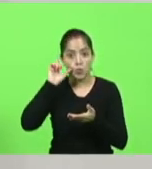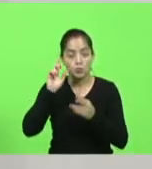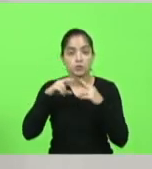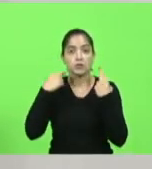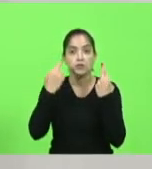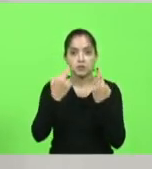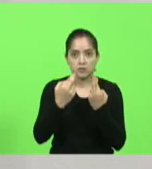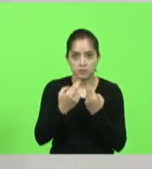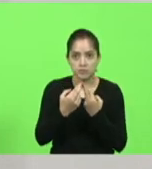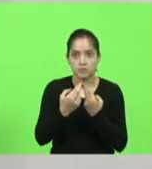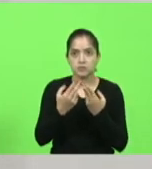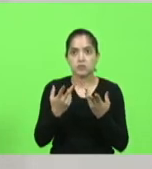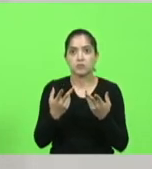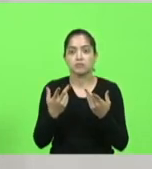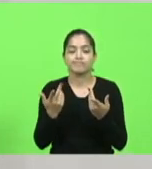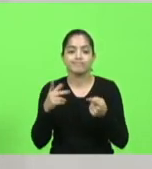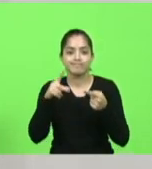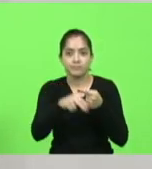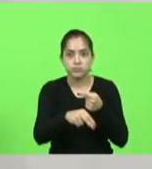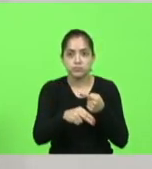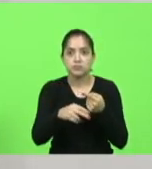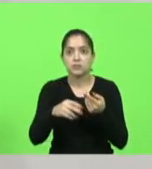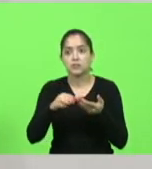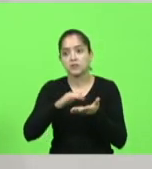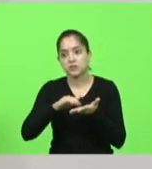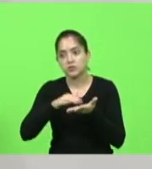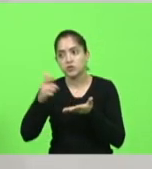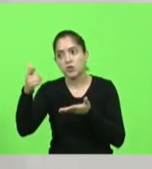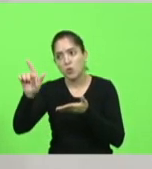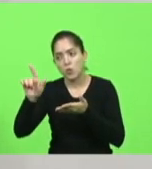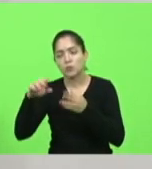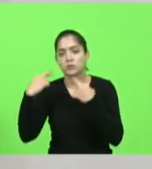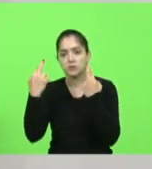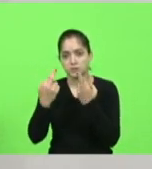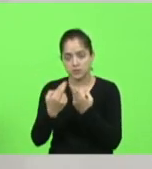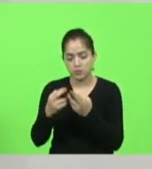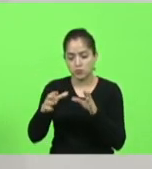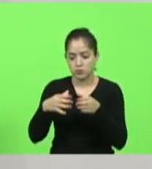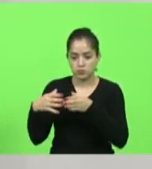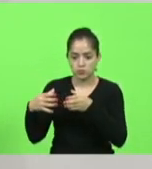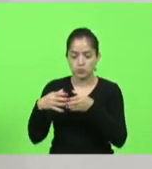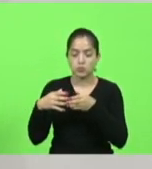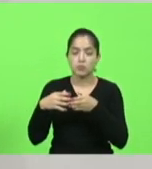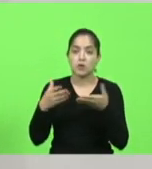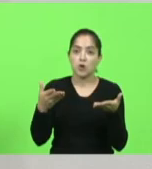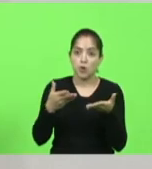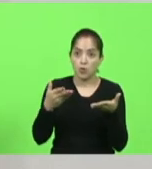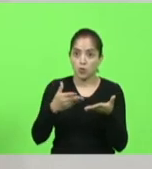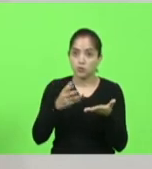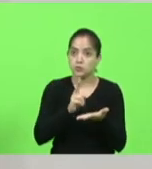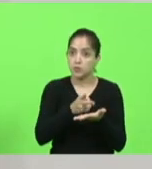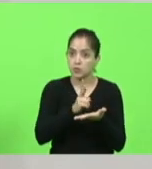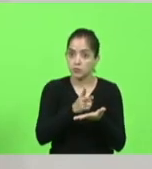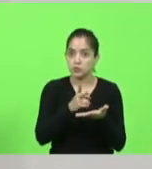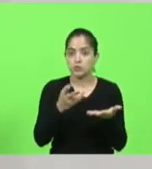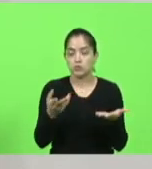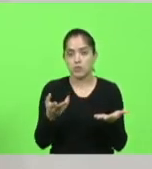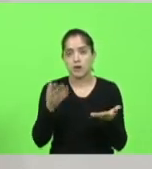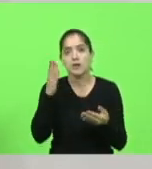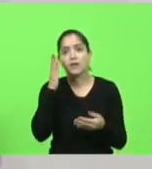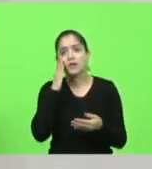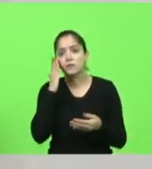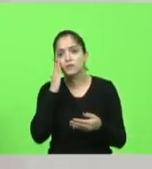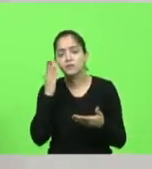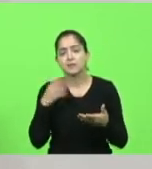interrompida, porque o secretário tinha reuniões com outros segmentos, para prosseguir hoje. É claro que eu sei